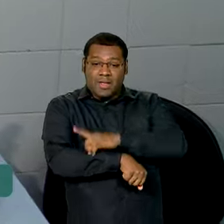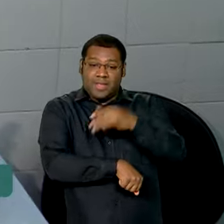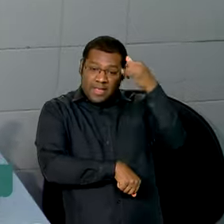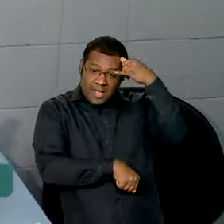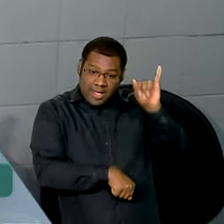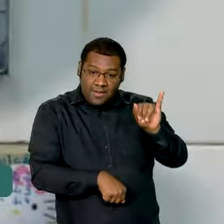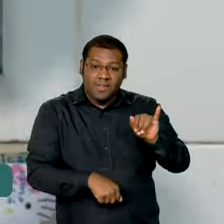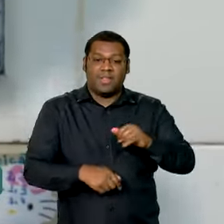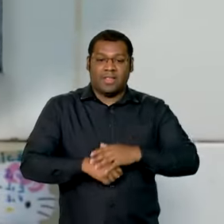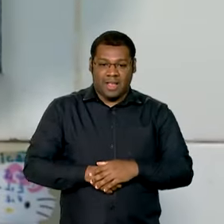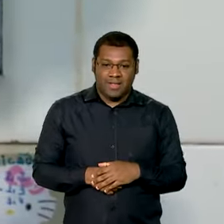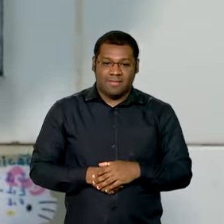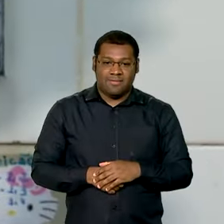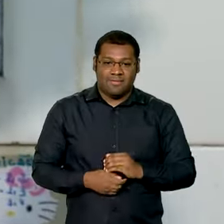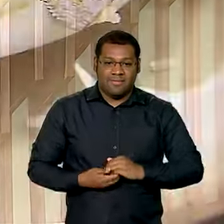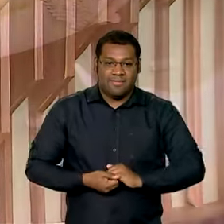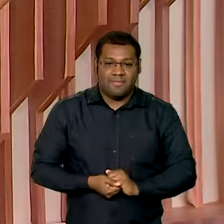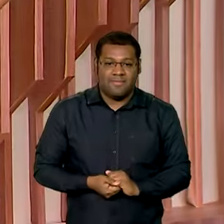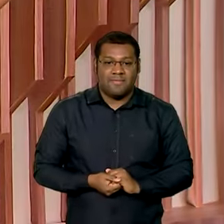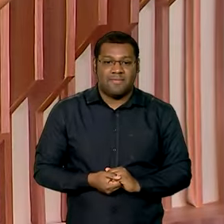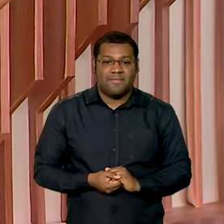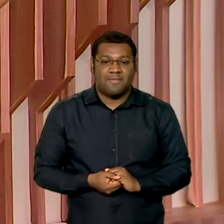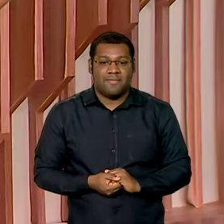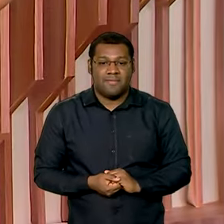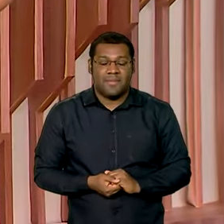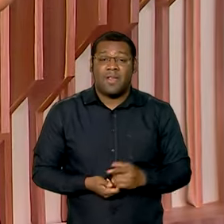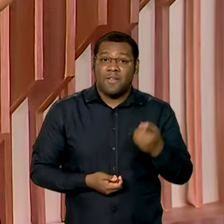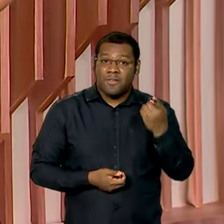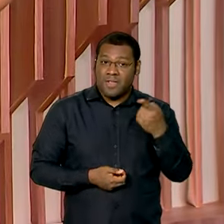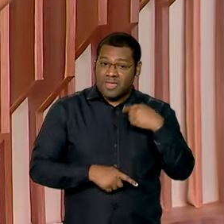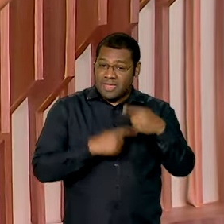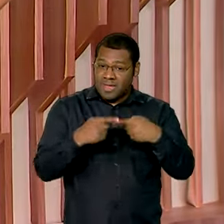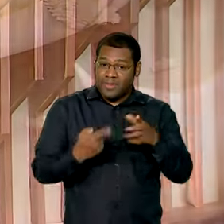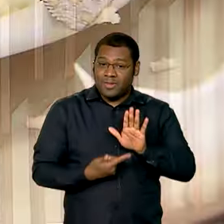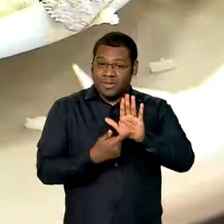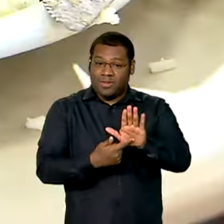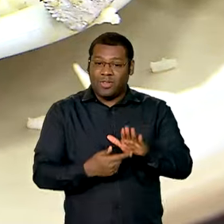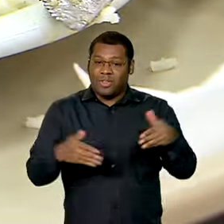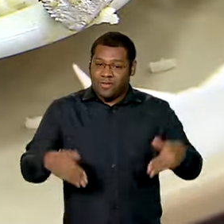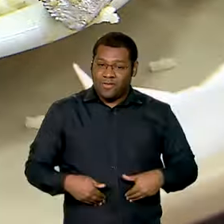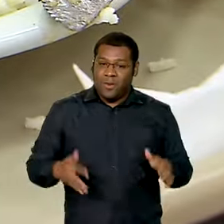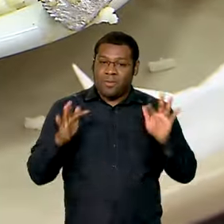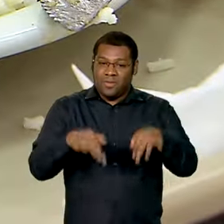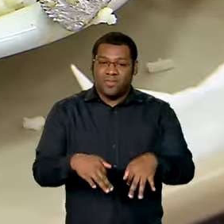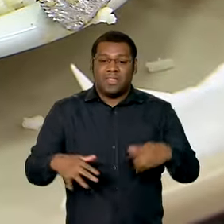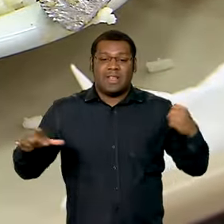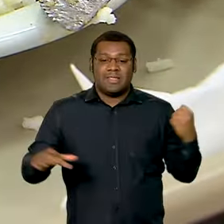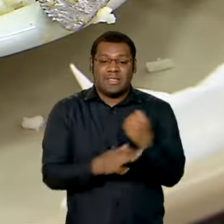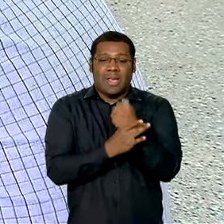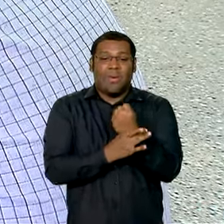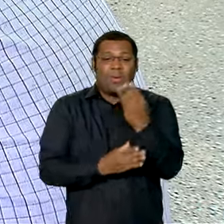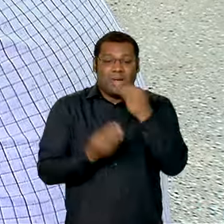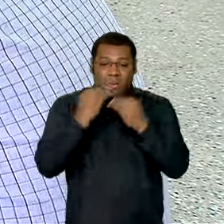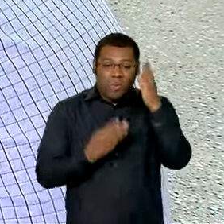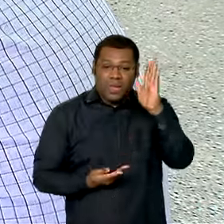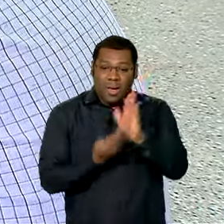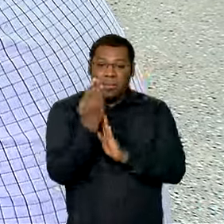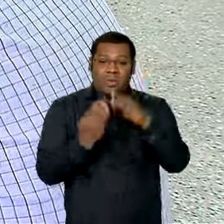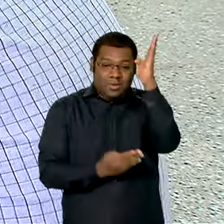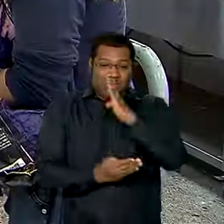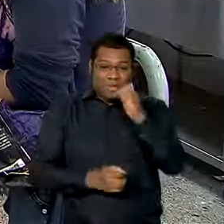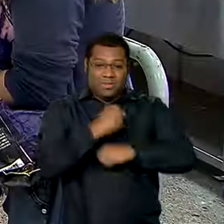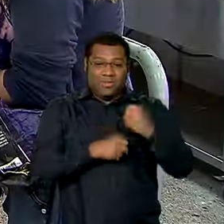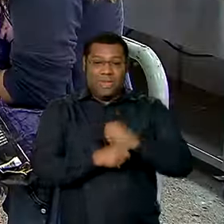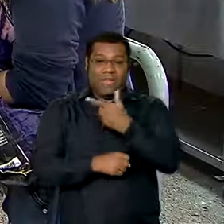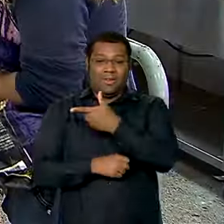combater os focos do mosquito. Veja a seguir, combate à fome e segurança alimentar volta a crescer no Brasil em